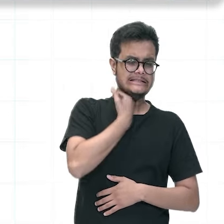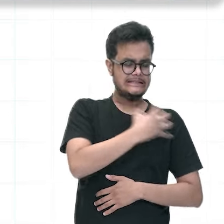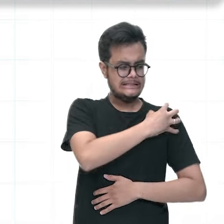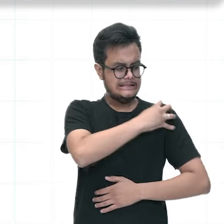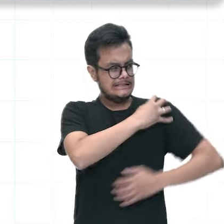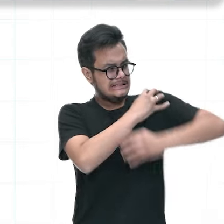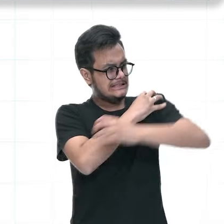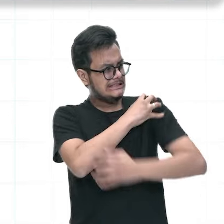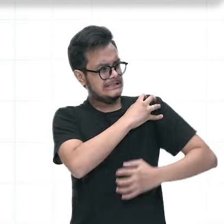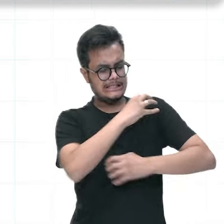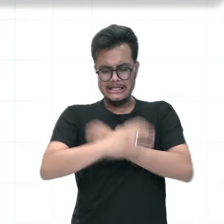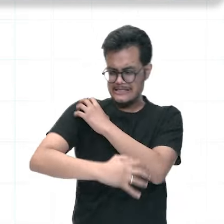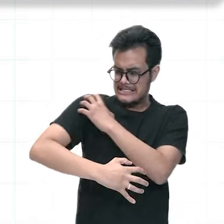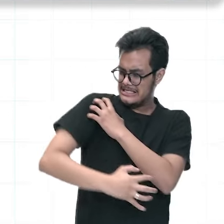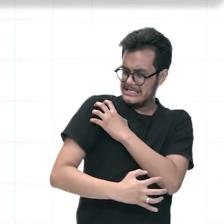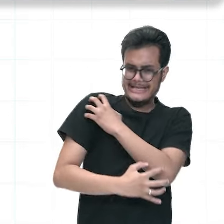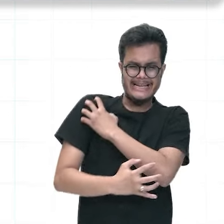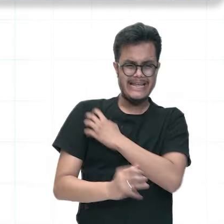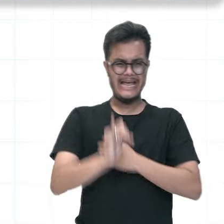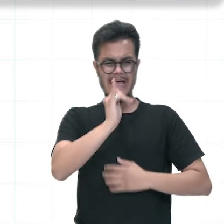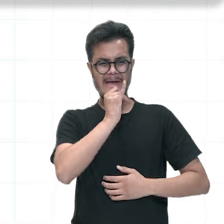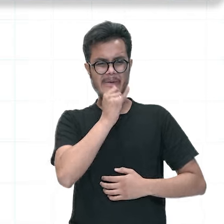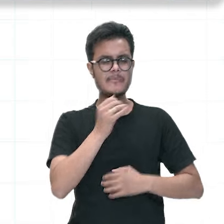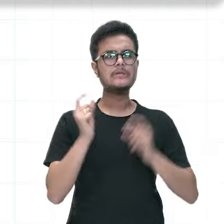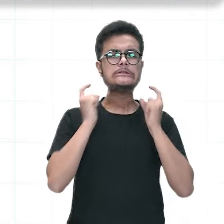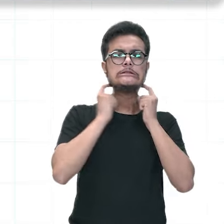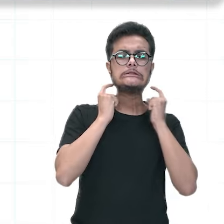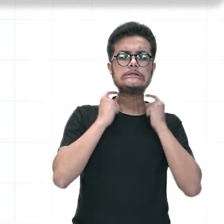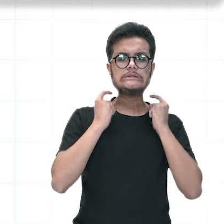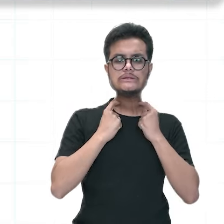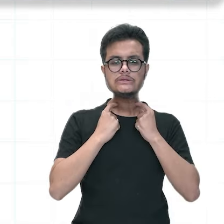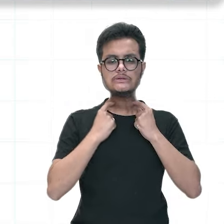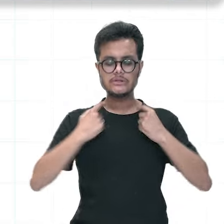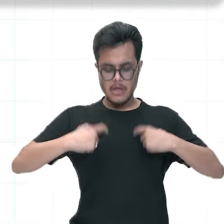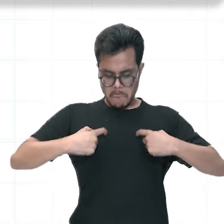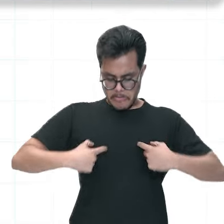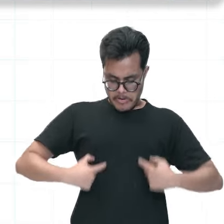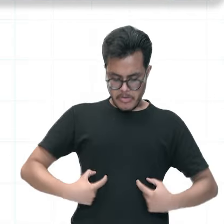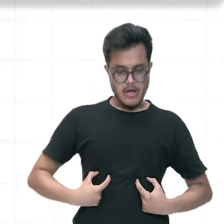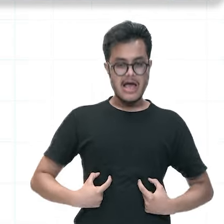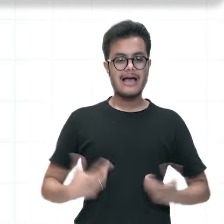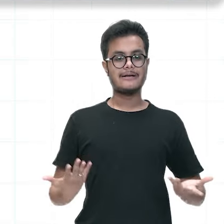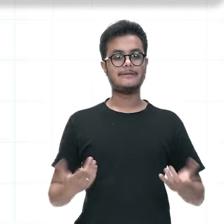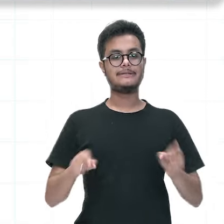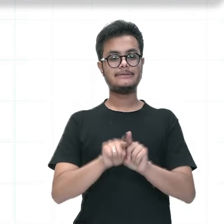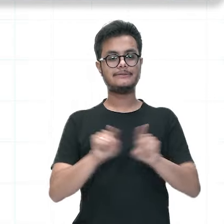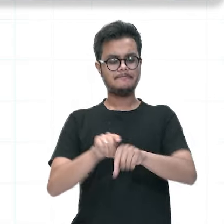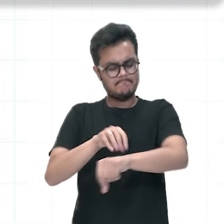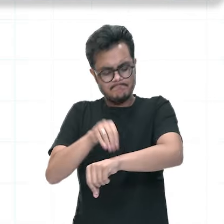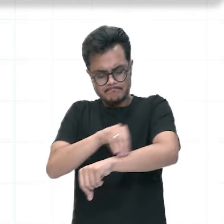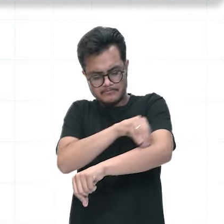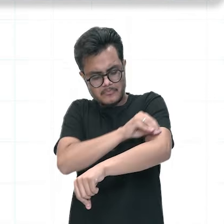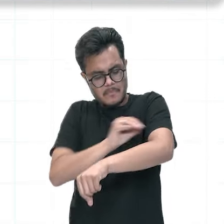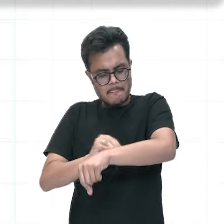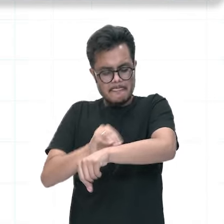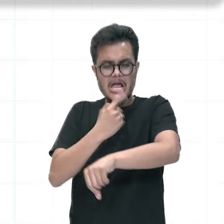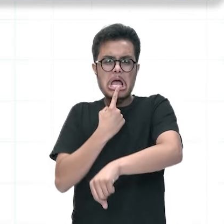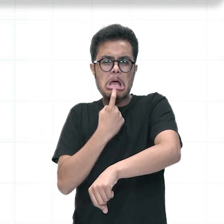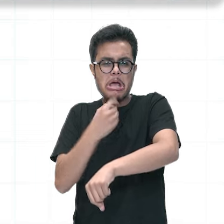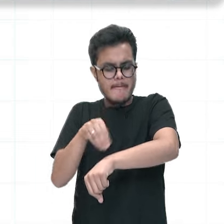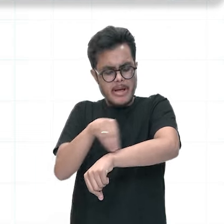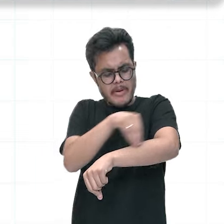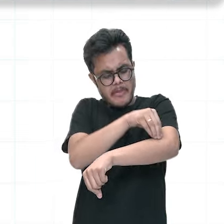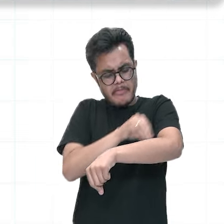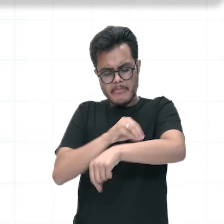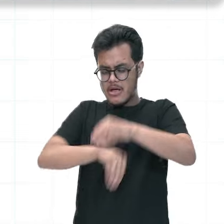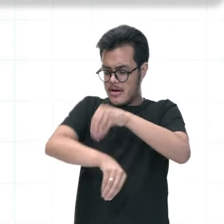articulações, aumento dos linfonodos, mais conhecido aí como ínguas, manchas vermelhas na pele, todos